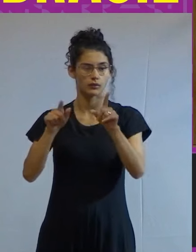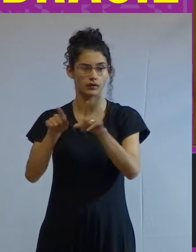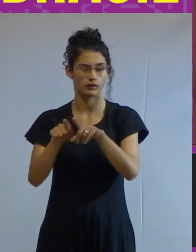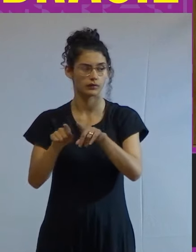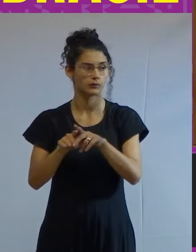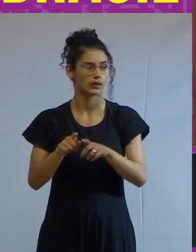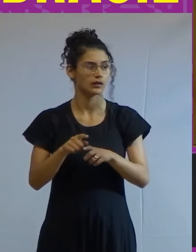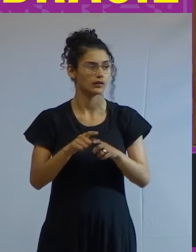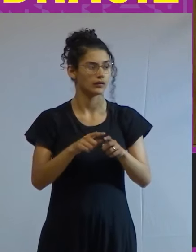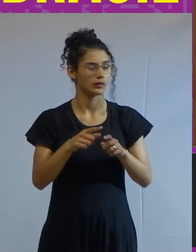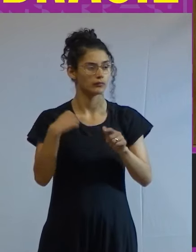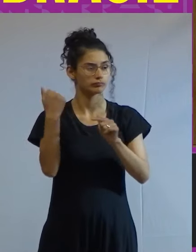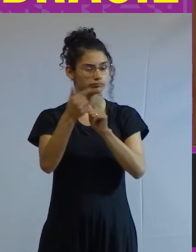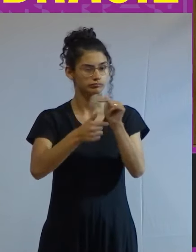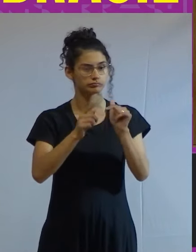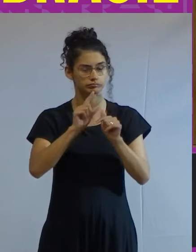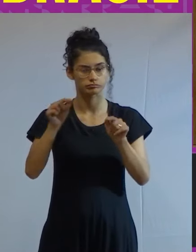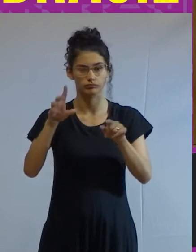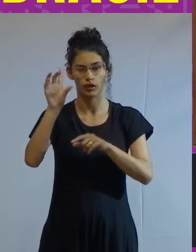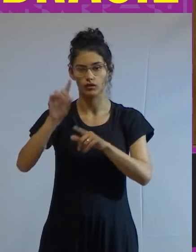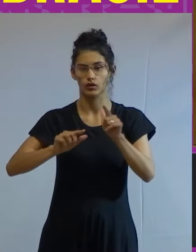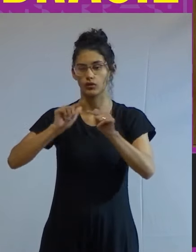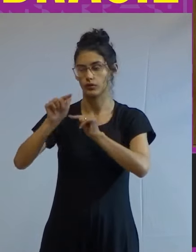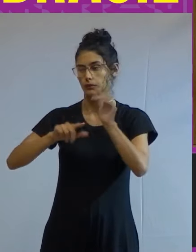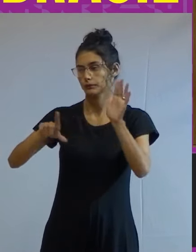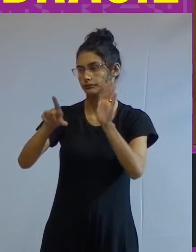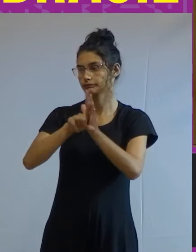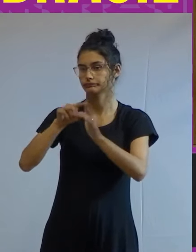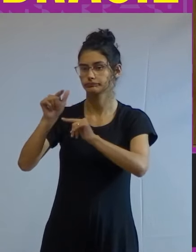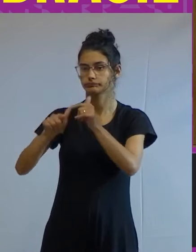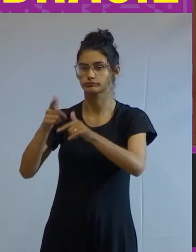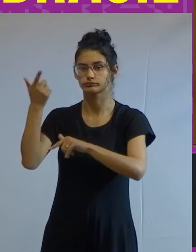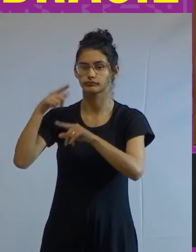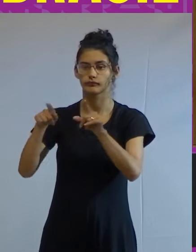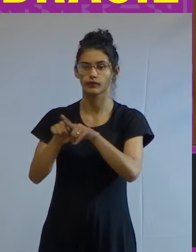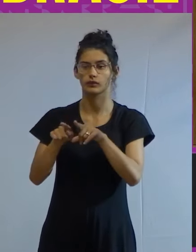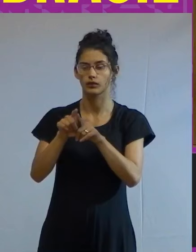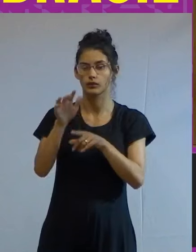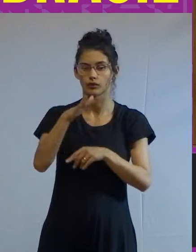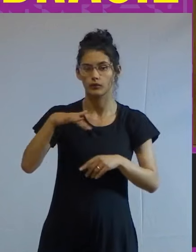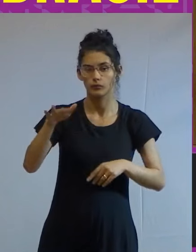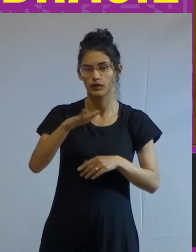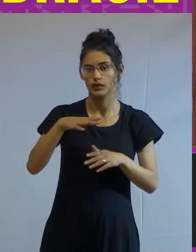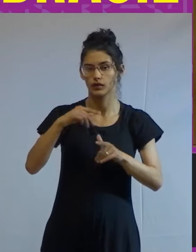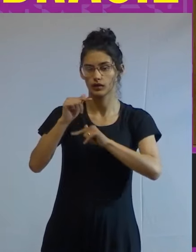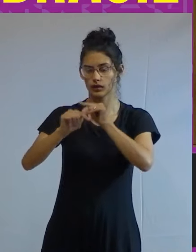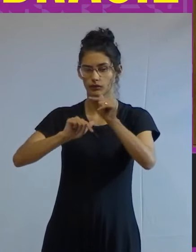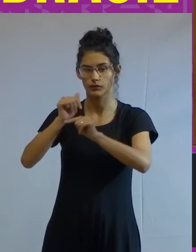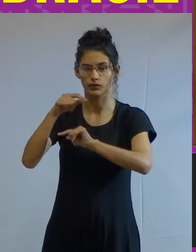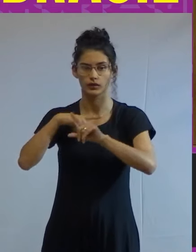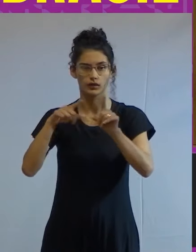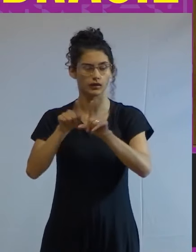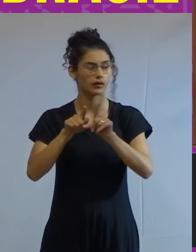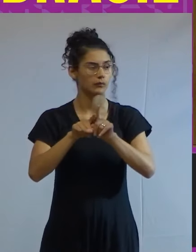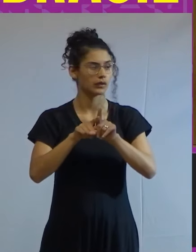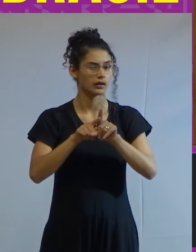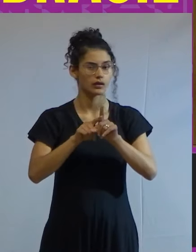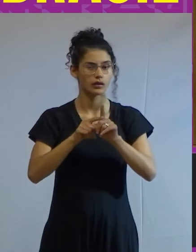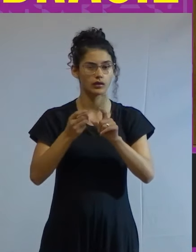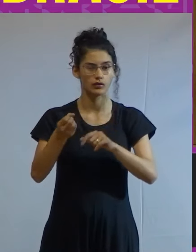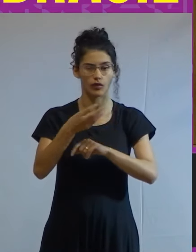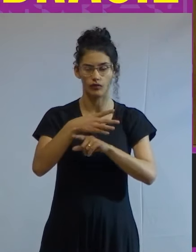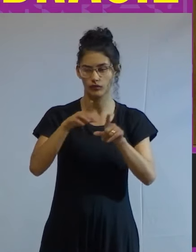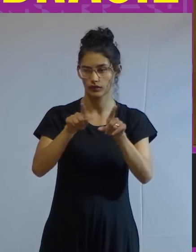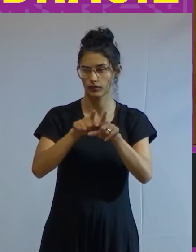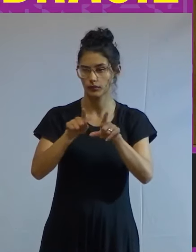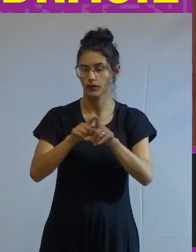nos leva diretamente aos direitos trabalhistas conquistados por uma parte da massa trabalhadora e por ele avalizados